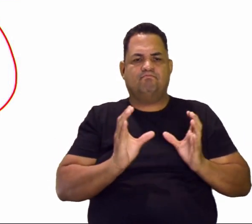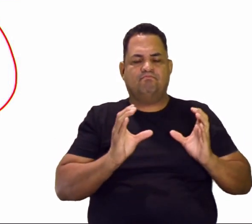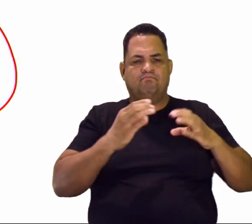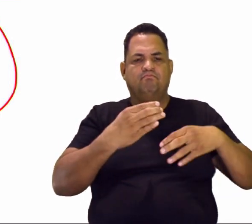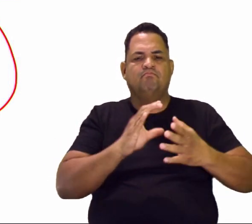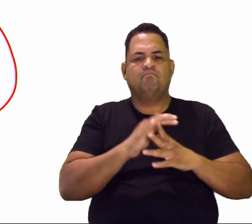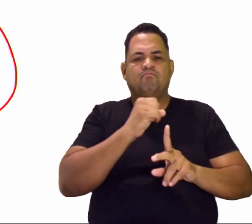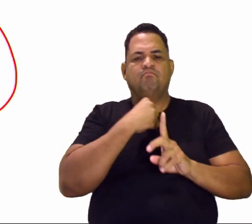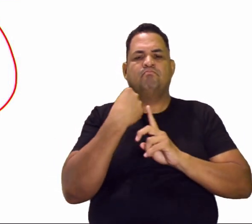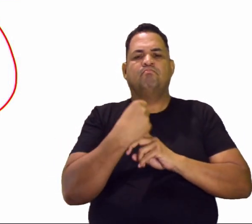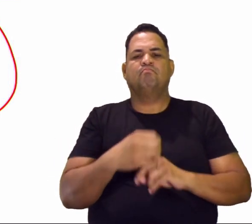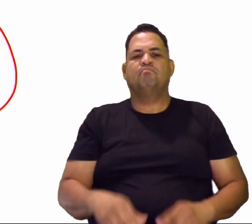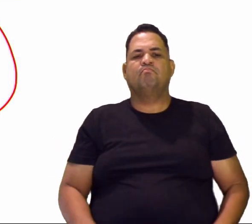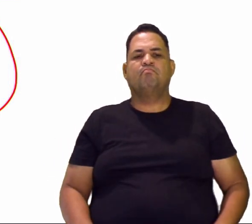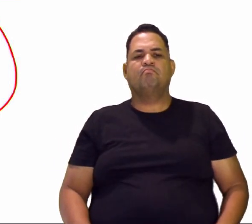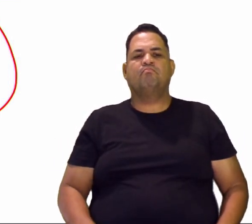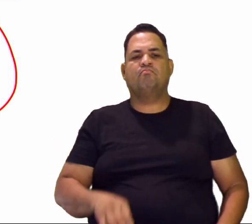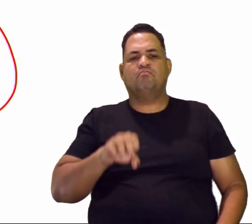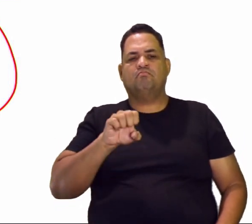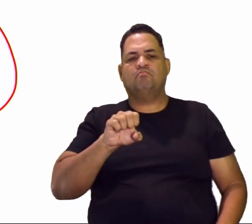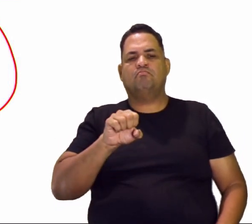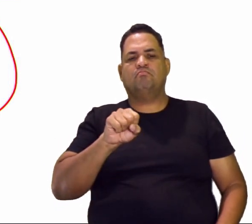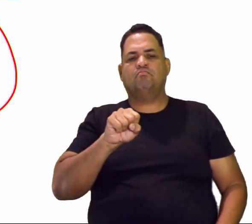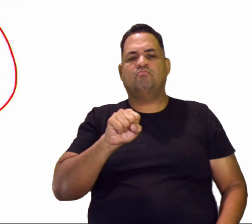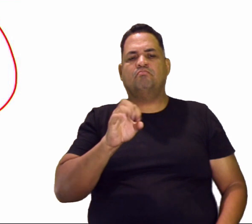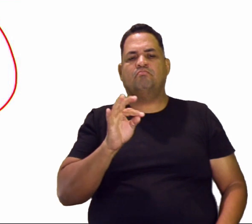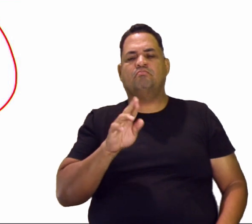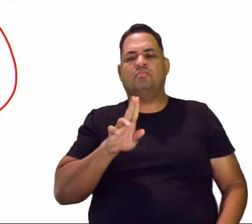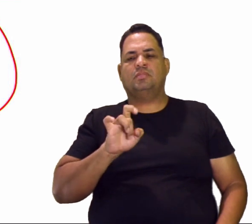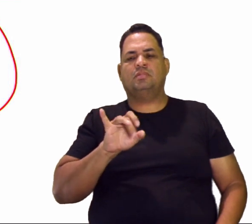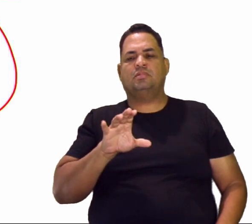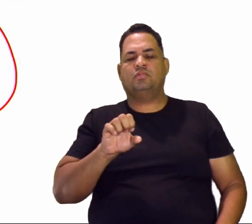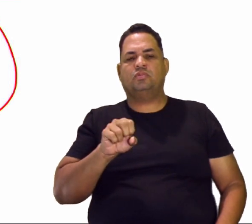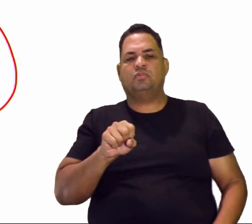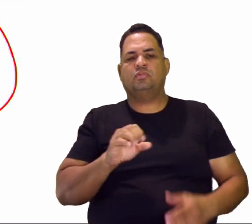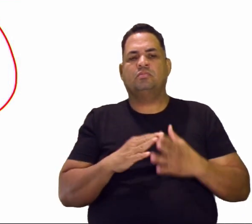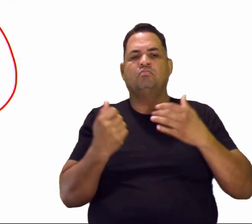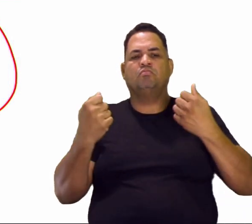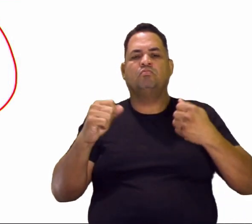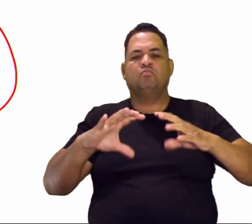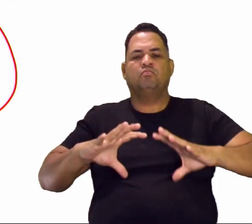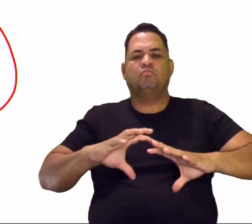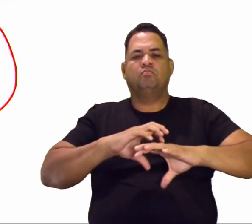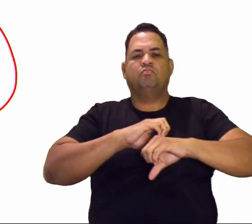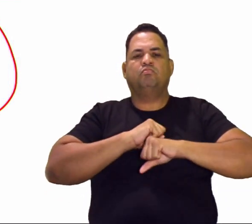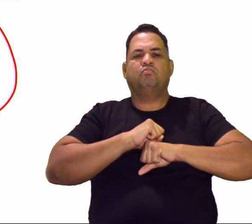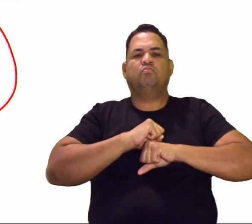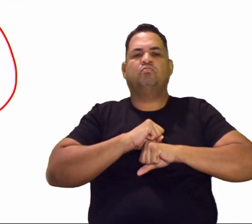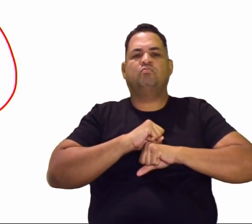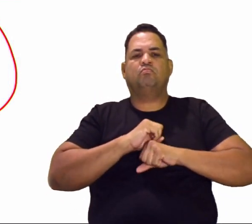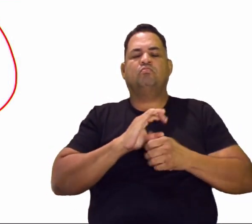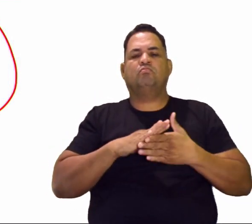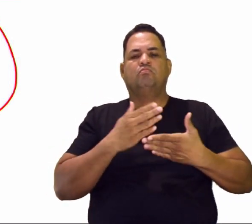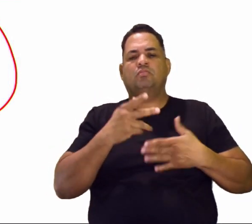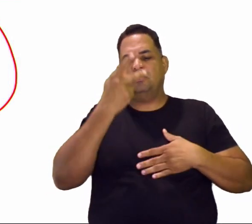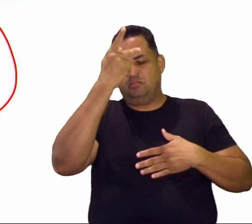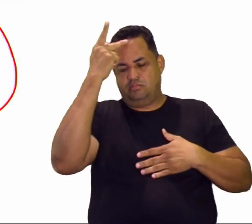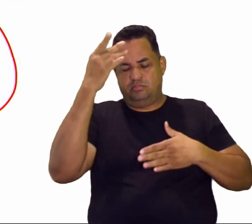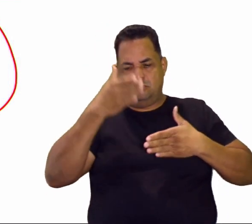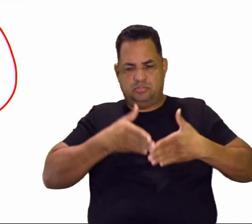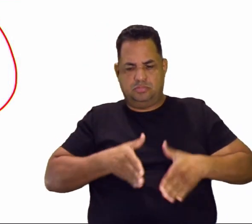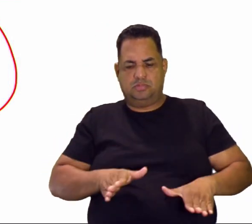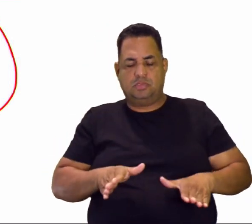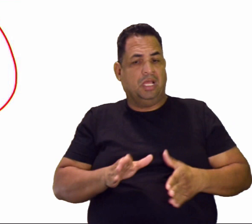os grupos sociais. Status também. Ele pode ser adquirido ou ele pode ser aquele status que a pessoa nasce com ele,